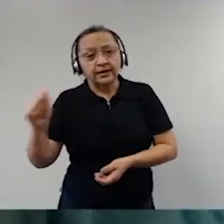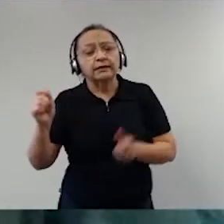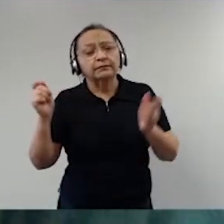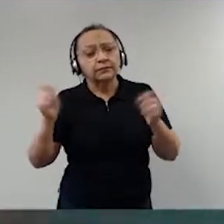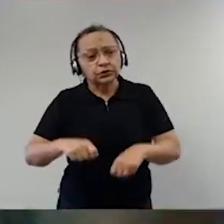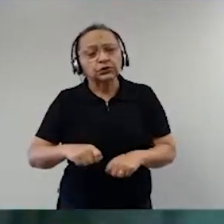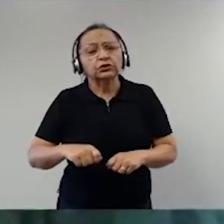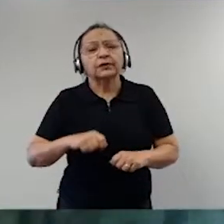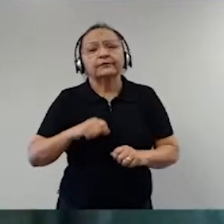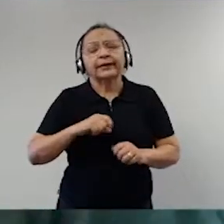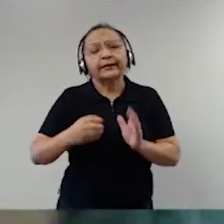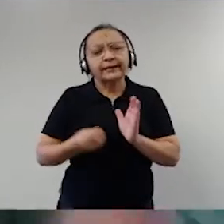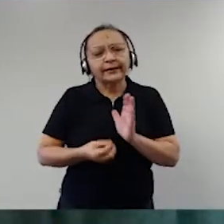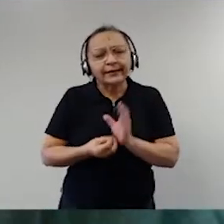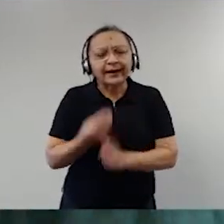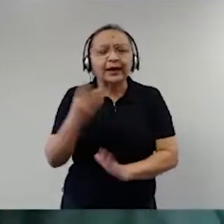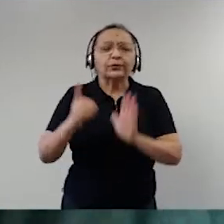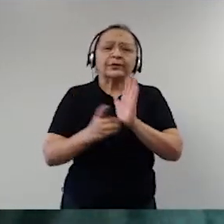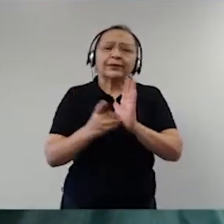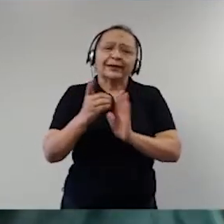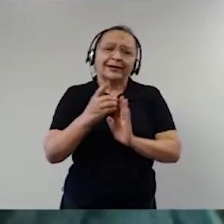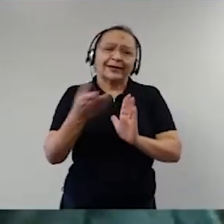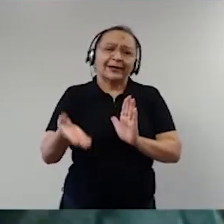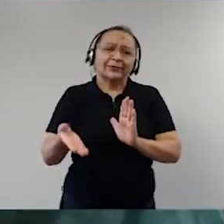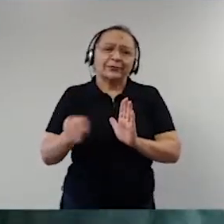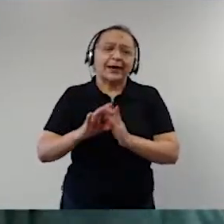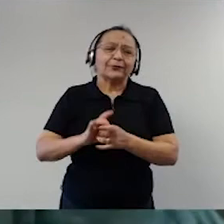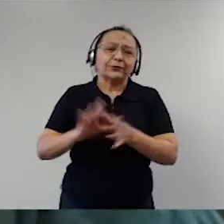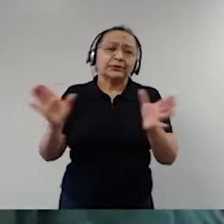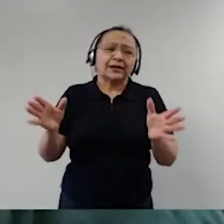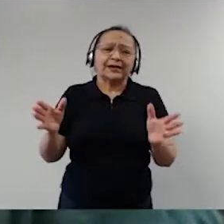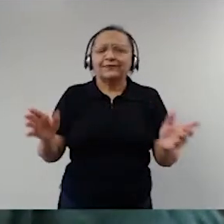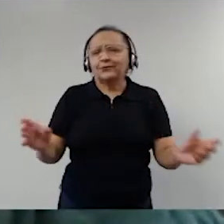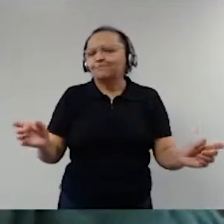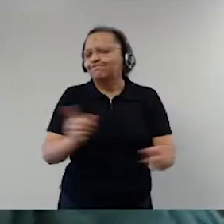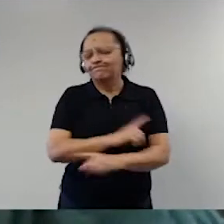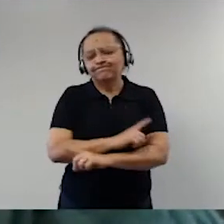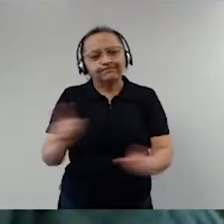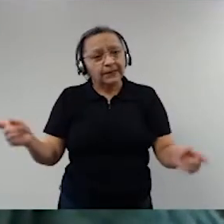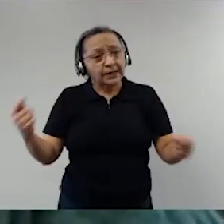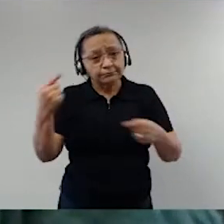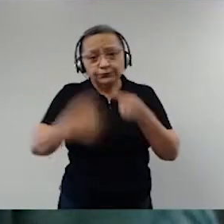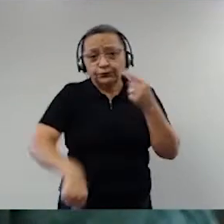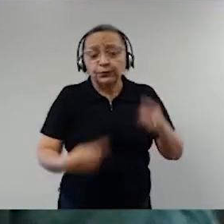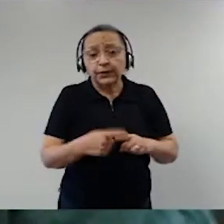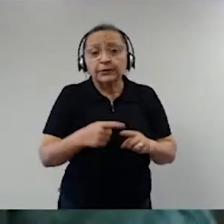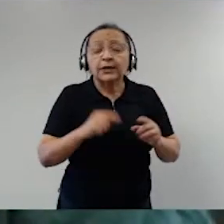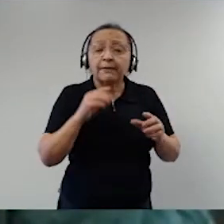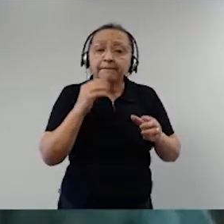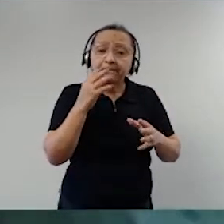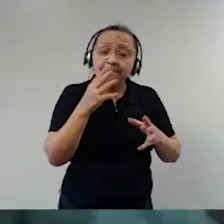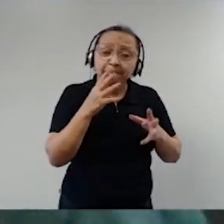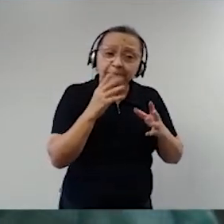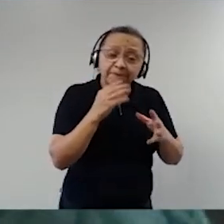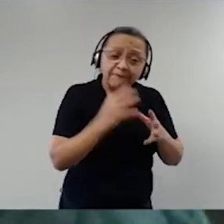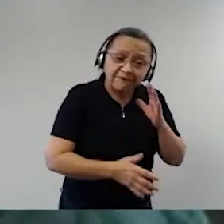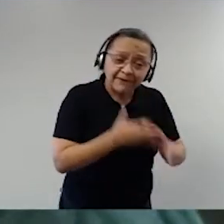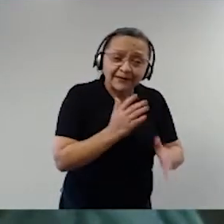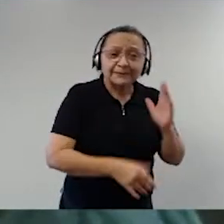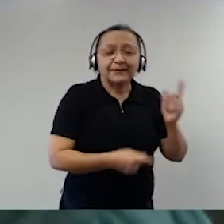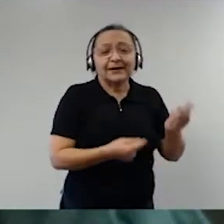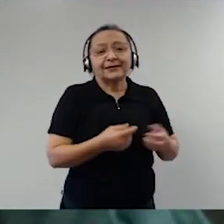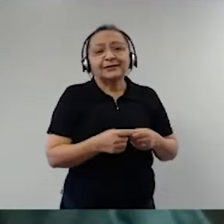criar um decreto legislativo, nós não vamos cumprir porque isso fere o código penal, o artigo 128, só